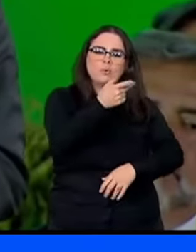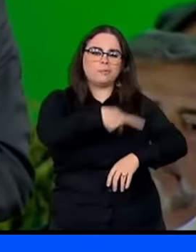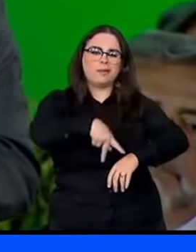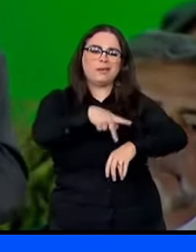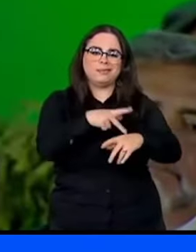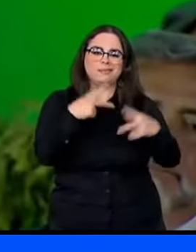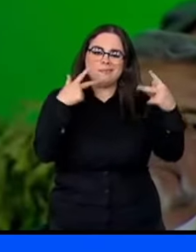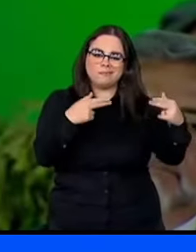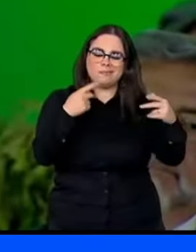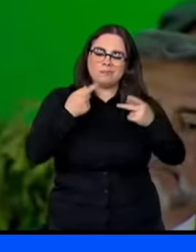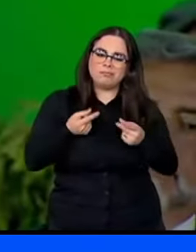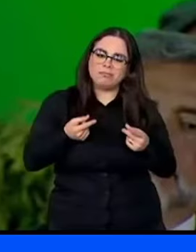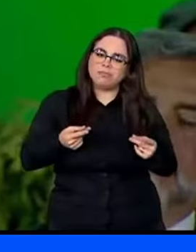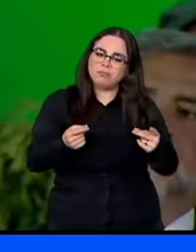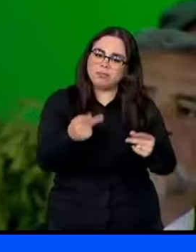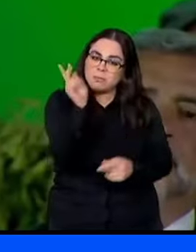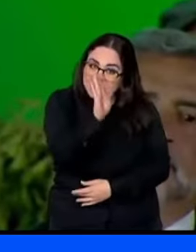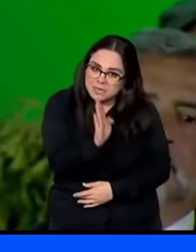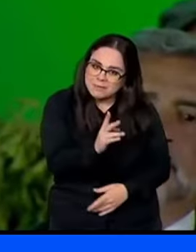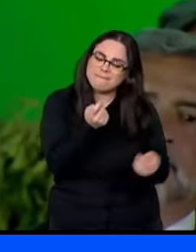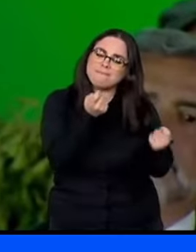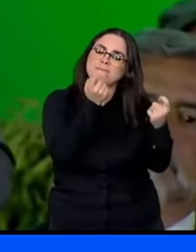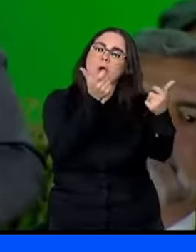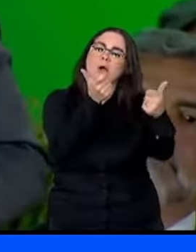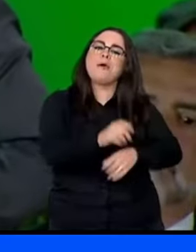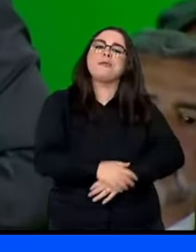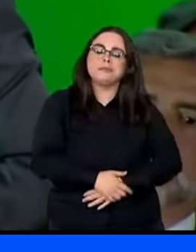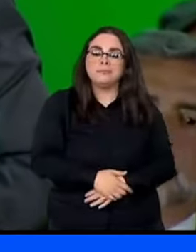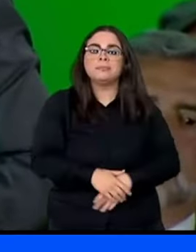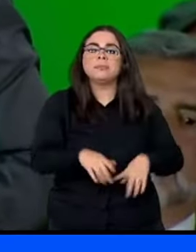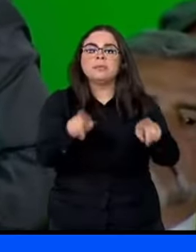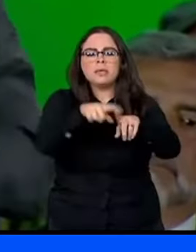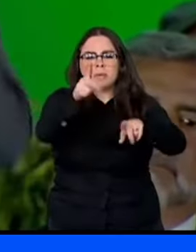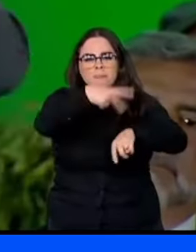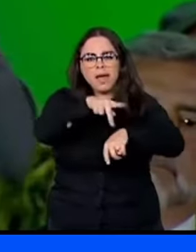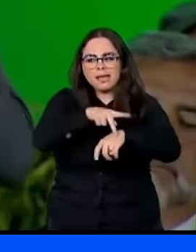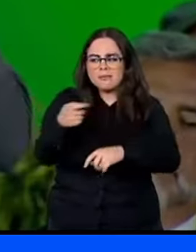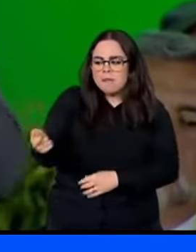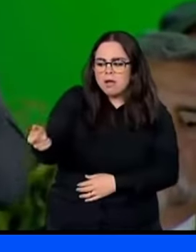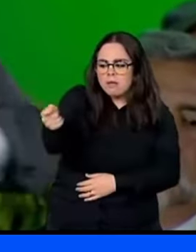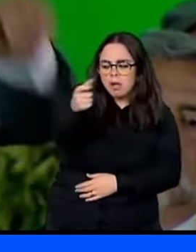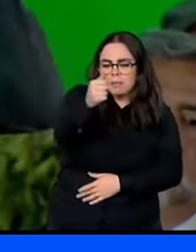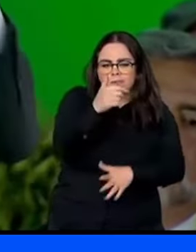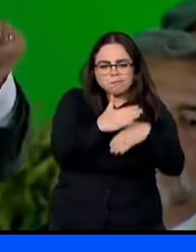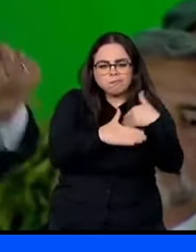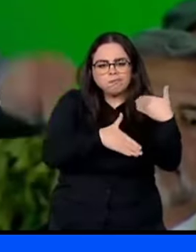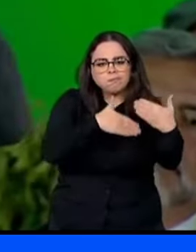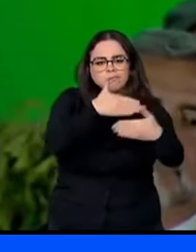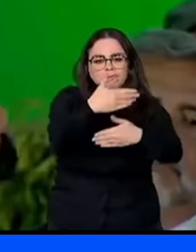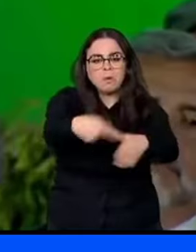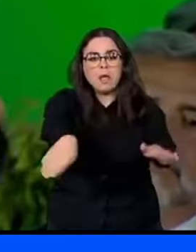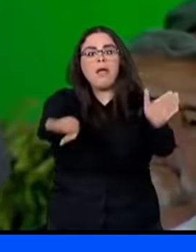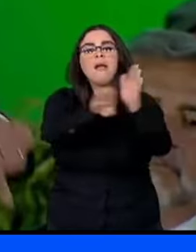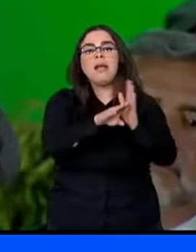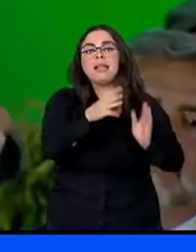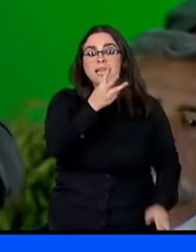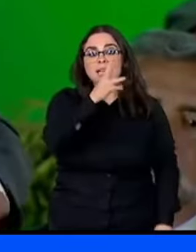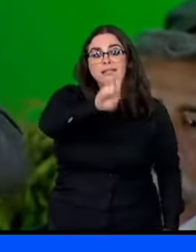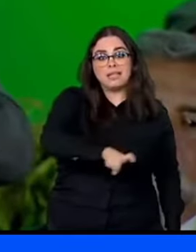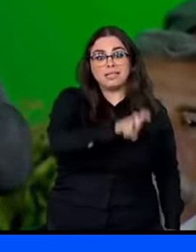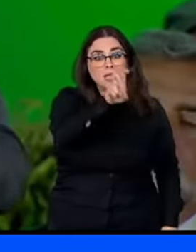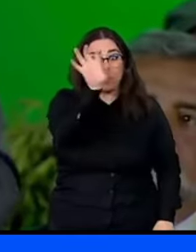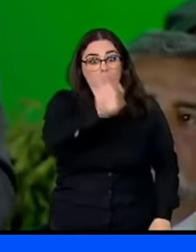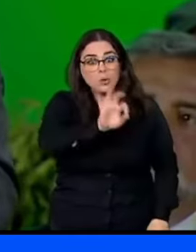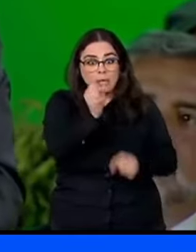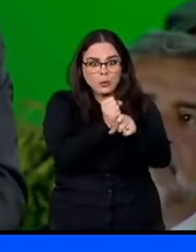Com a estabilidade que tem o Brasil Tem pouquíssimo país Com o crescimento Que vai chegar a 3,5%